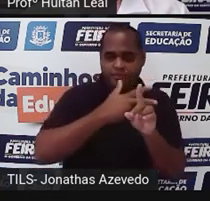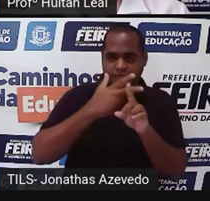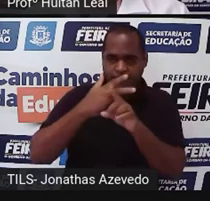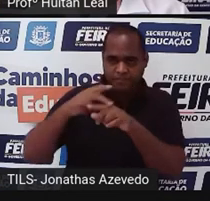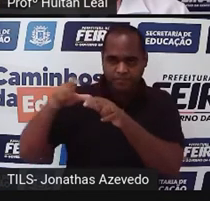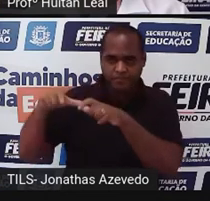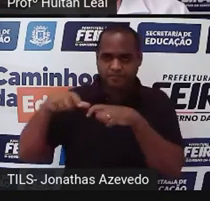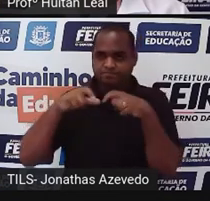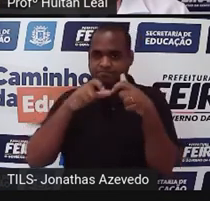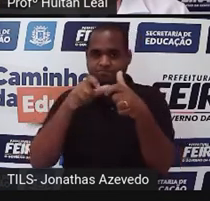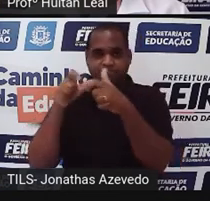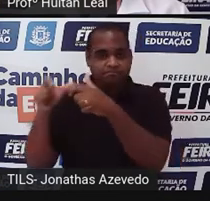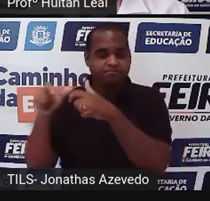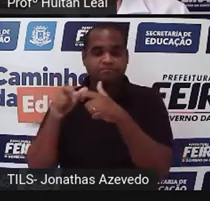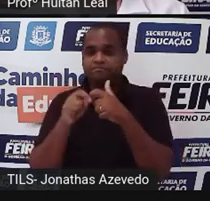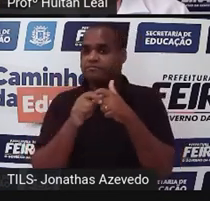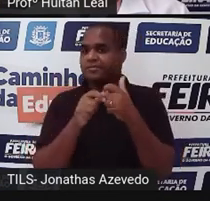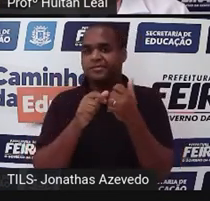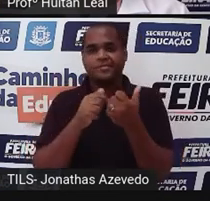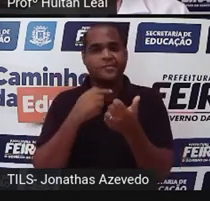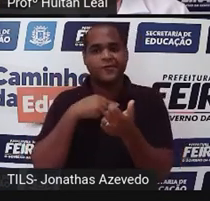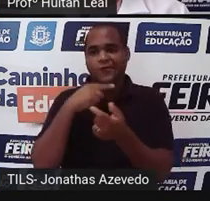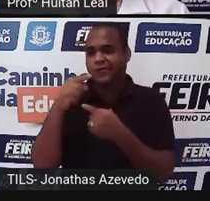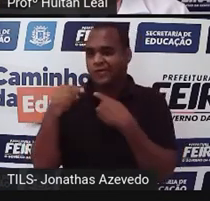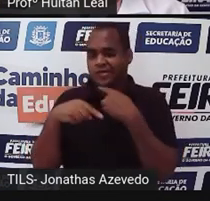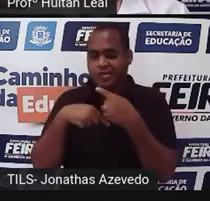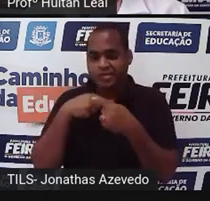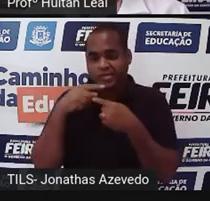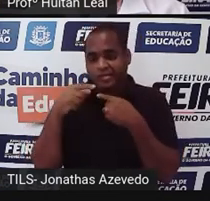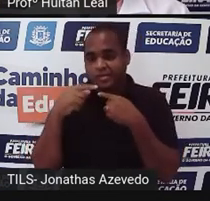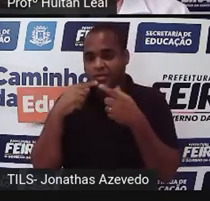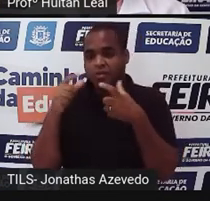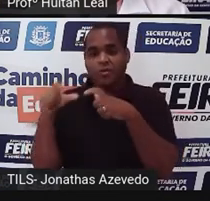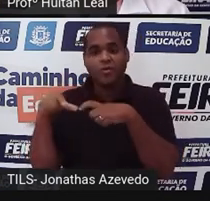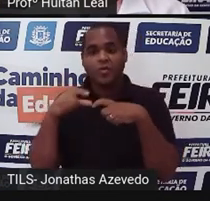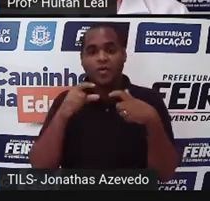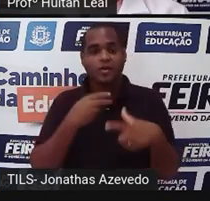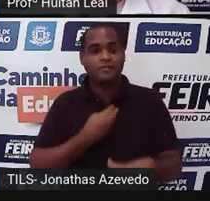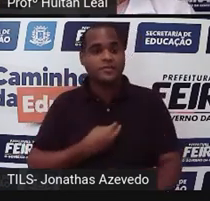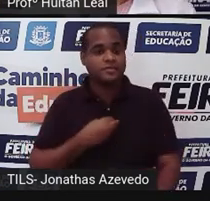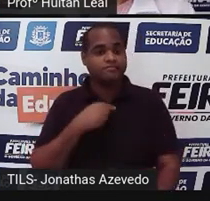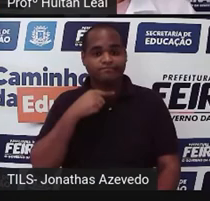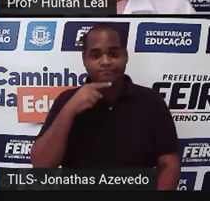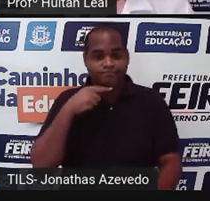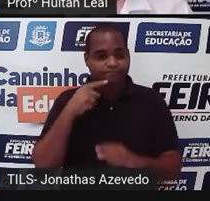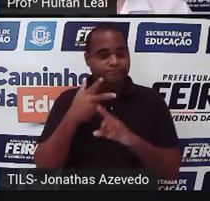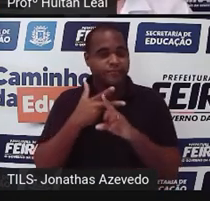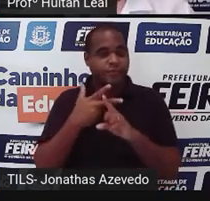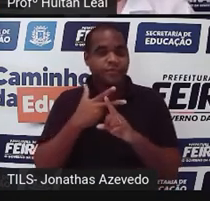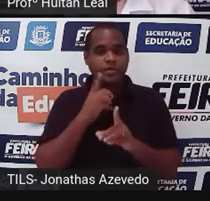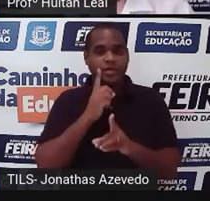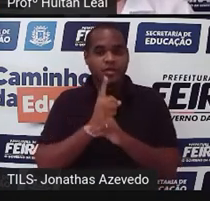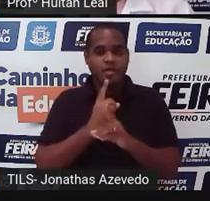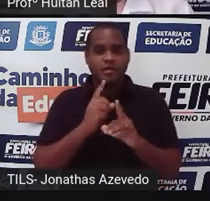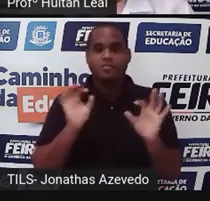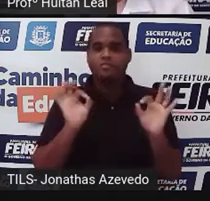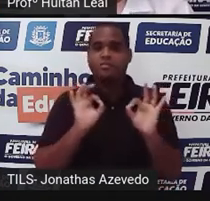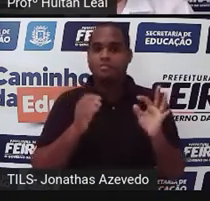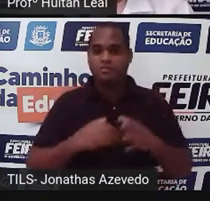ela em toda parte, jamais soube do seu paradeiro. Então, olha aí,